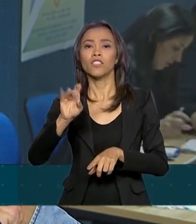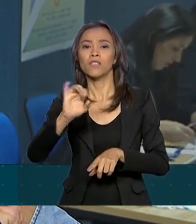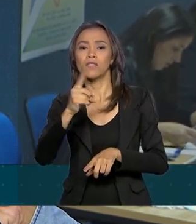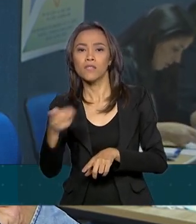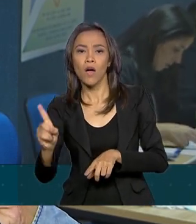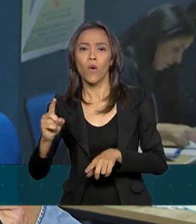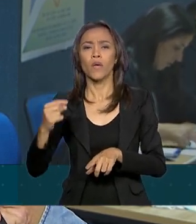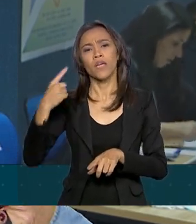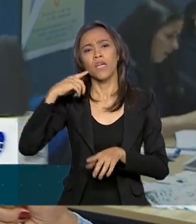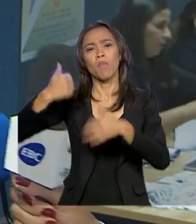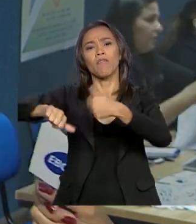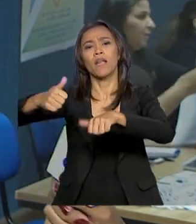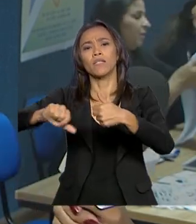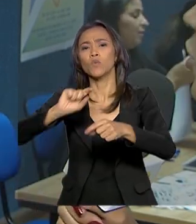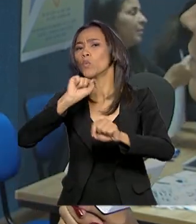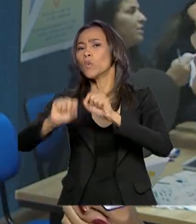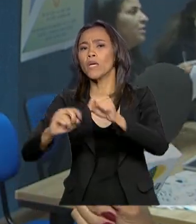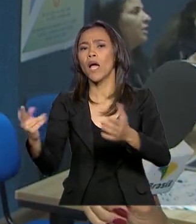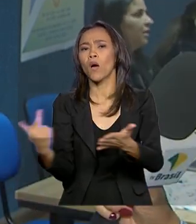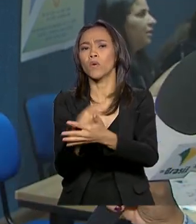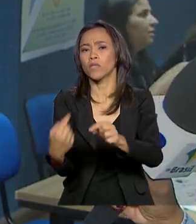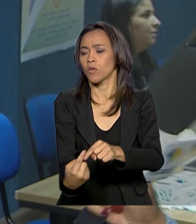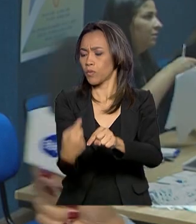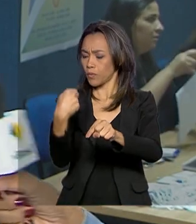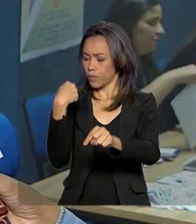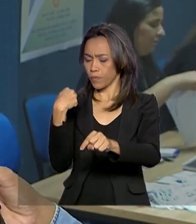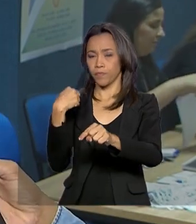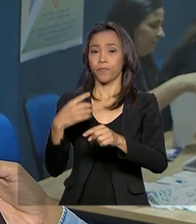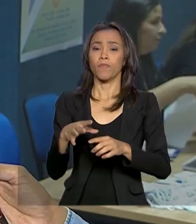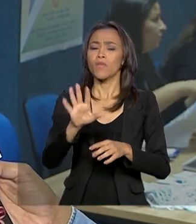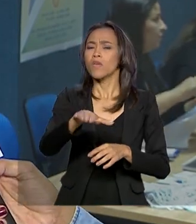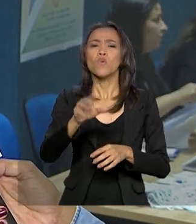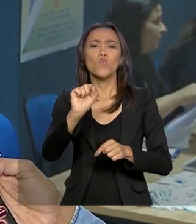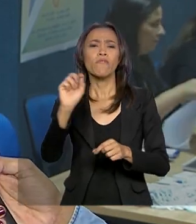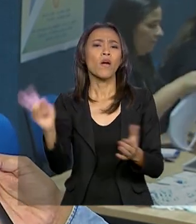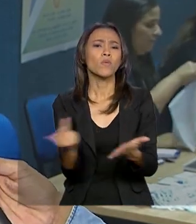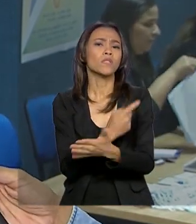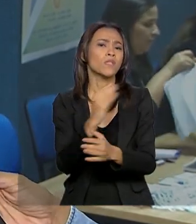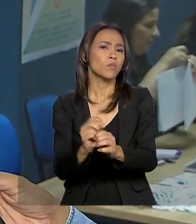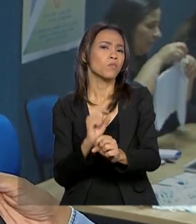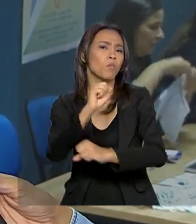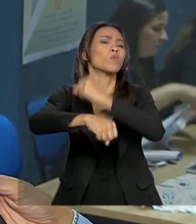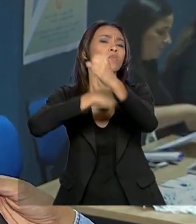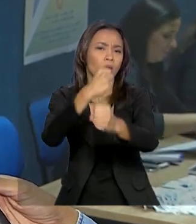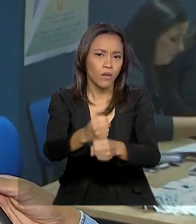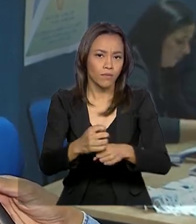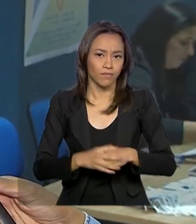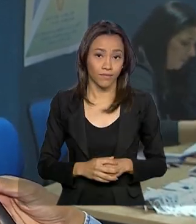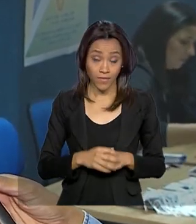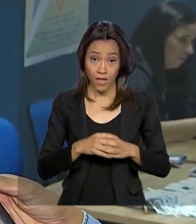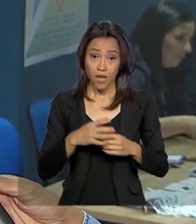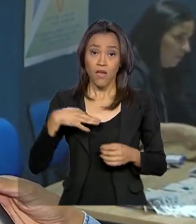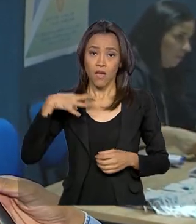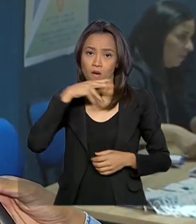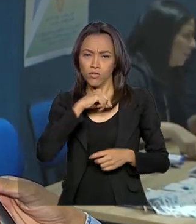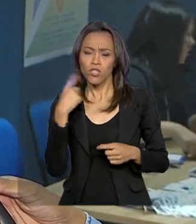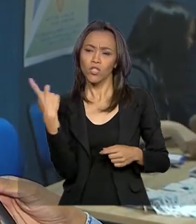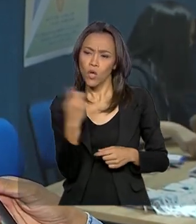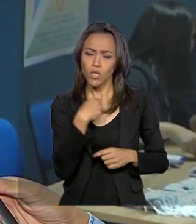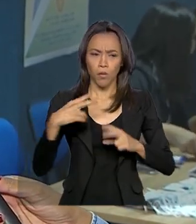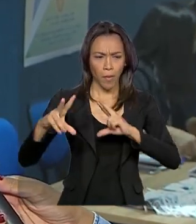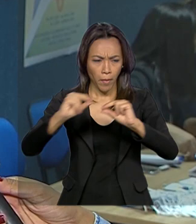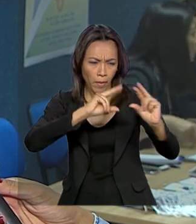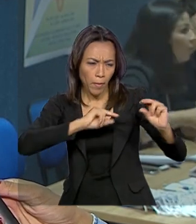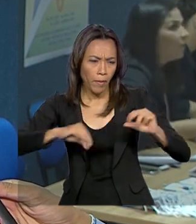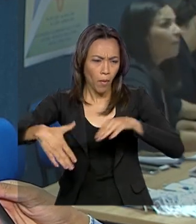todos os avanços do ano. E quais são as perspectivas para o ano que vem? Olha, eu acho que a gente construiu uma relação de entendimento e de equilíbrio entre